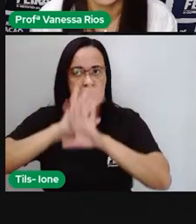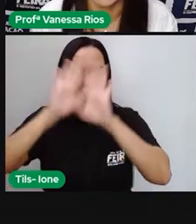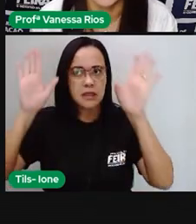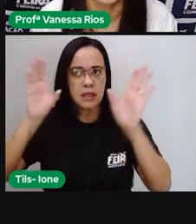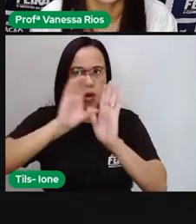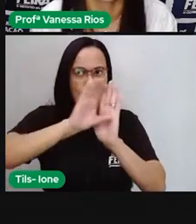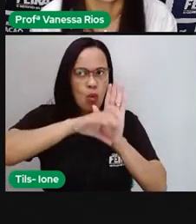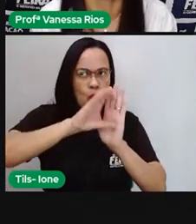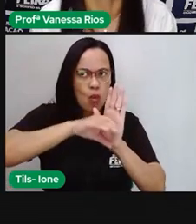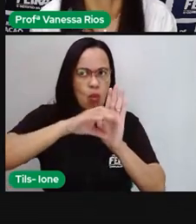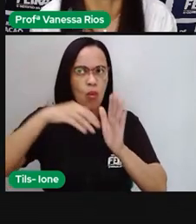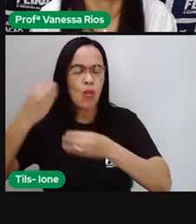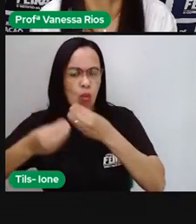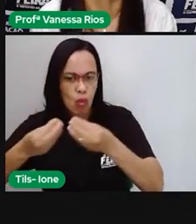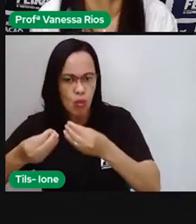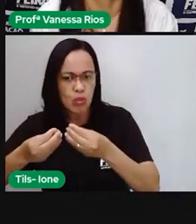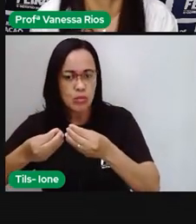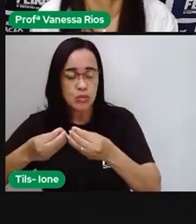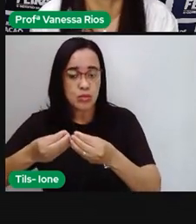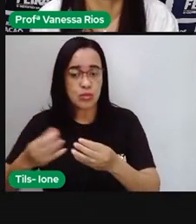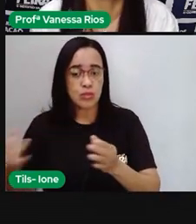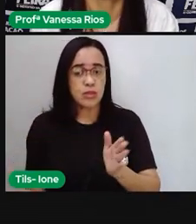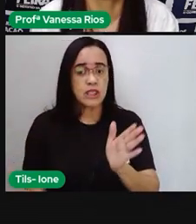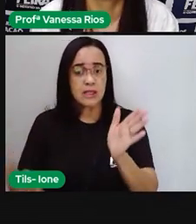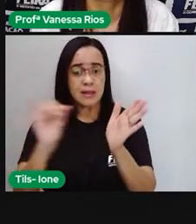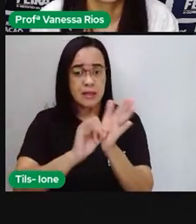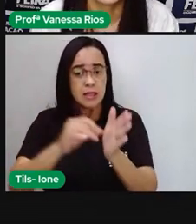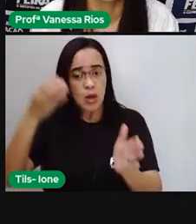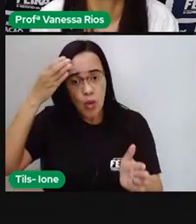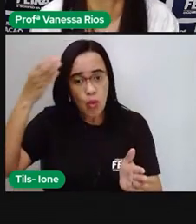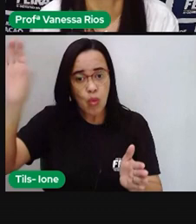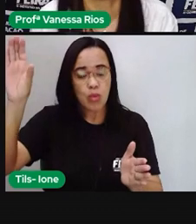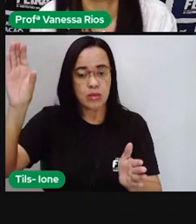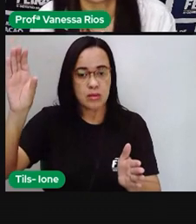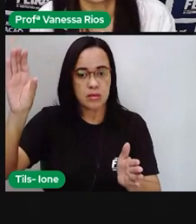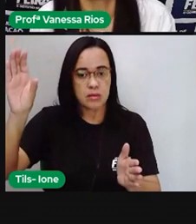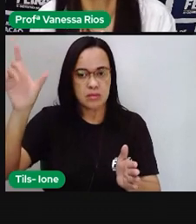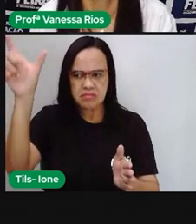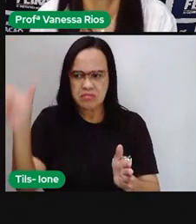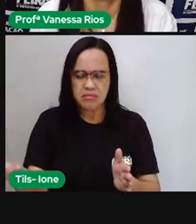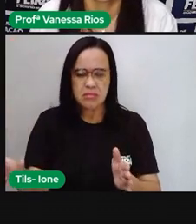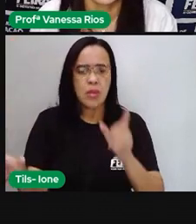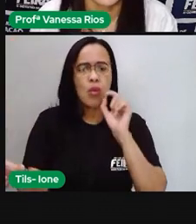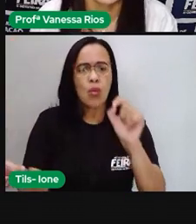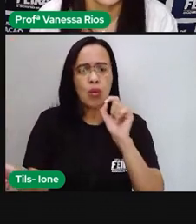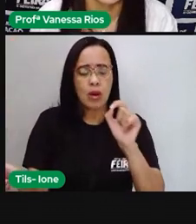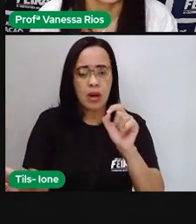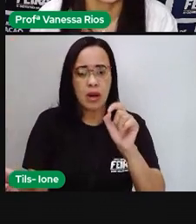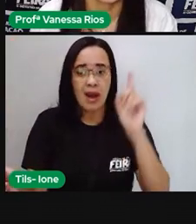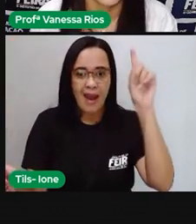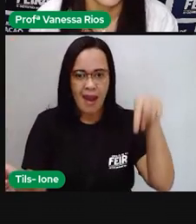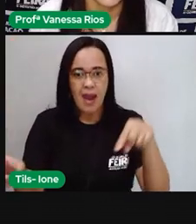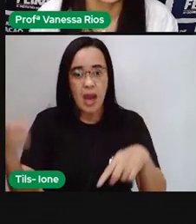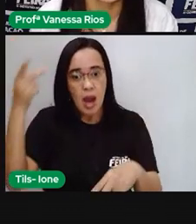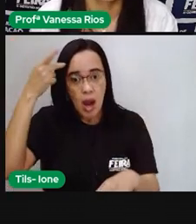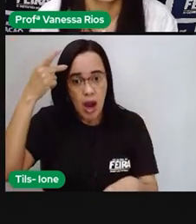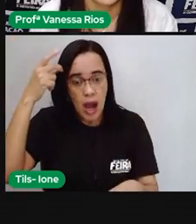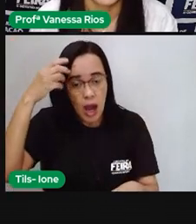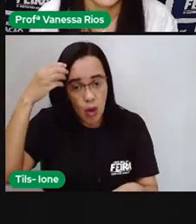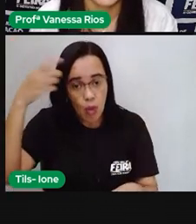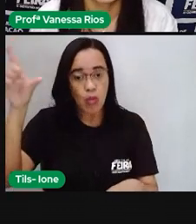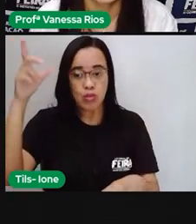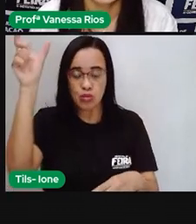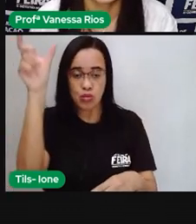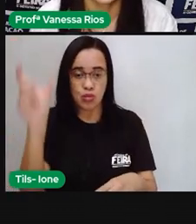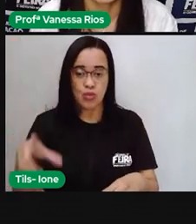conceito de identidade cultural indica a cultura em que o indivíduo está inserido. Assim,